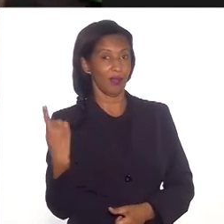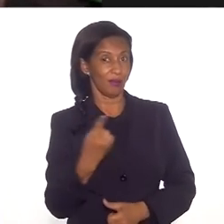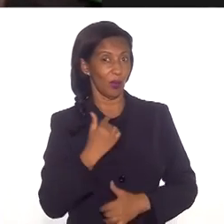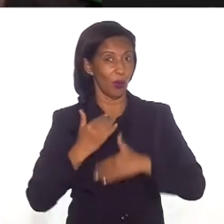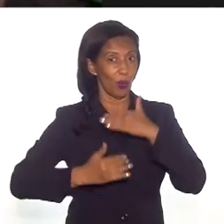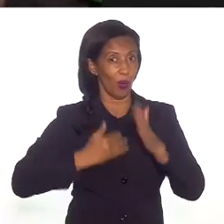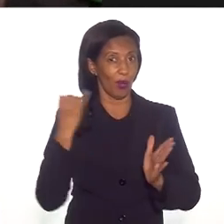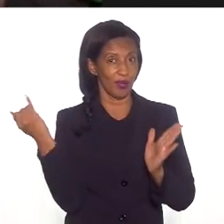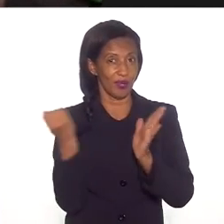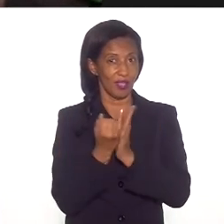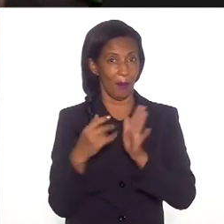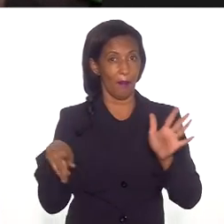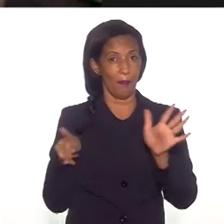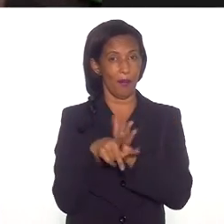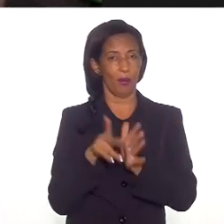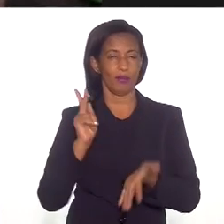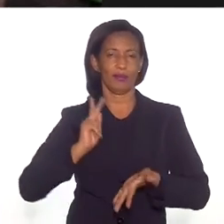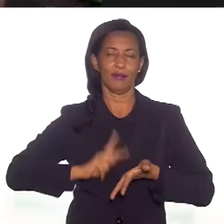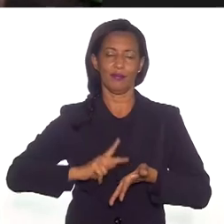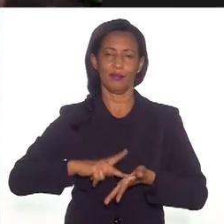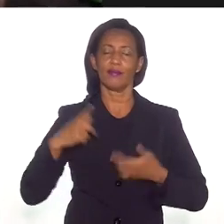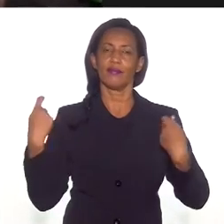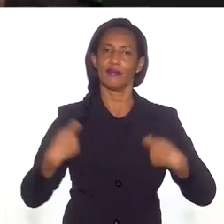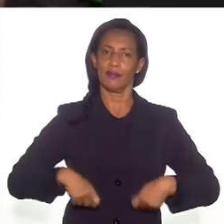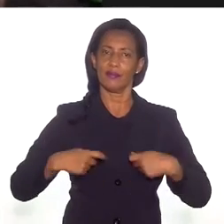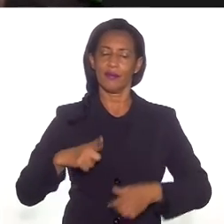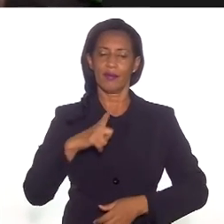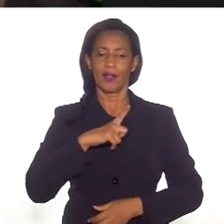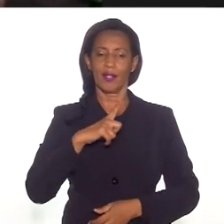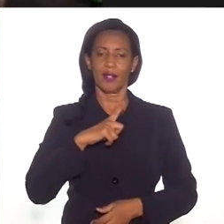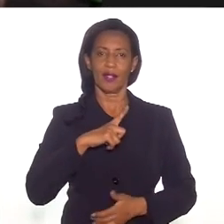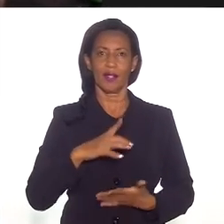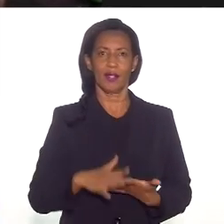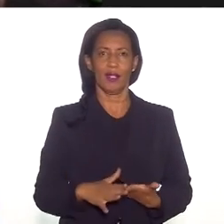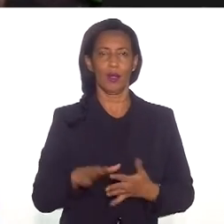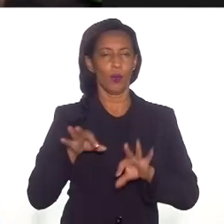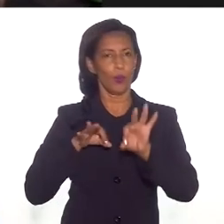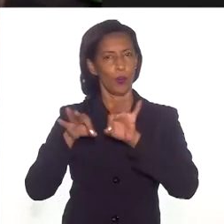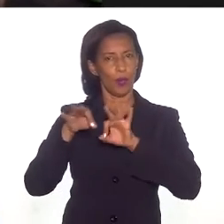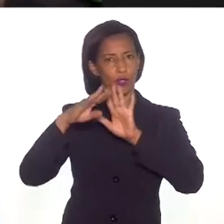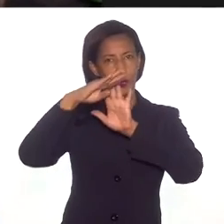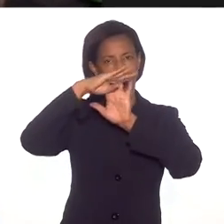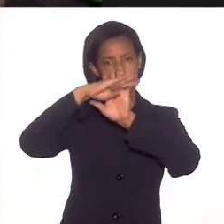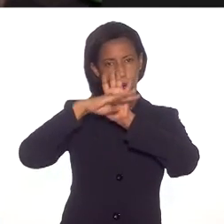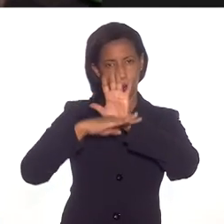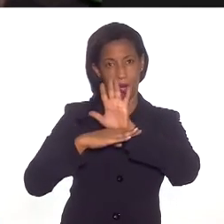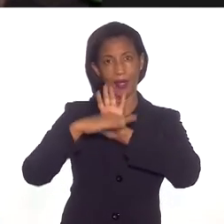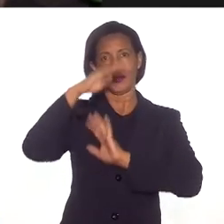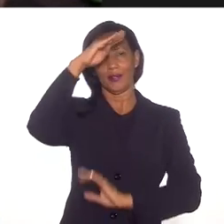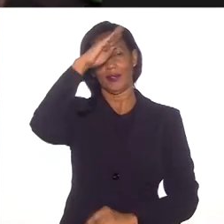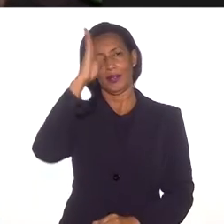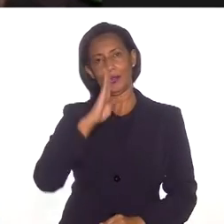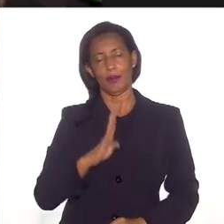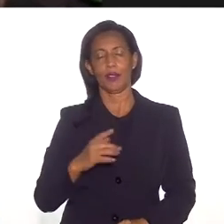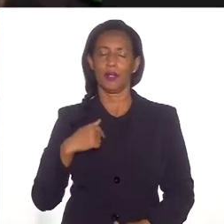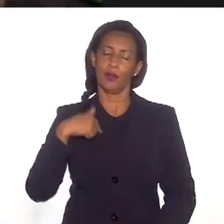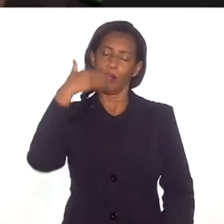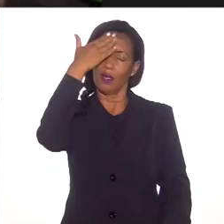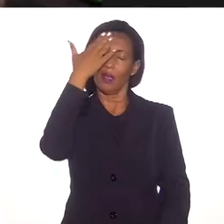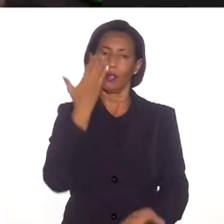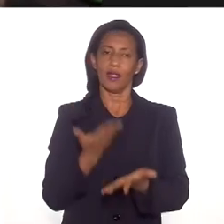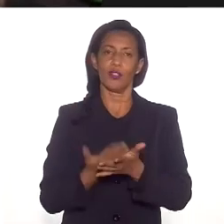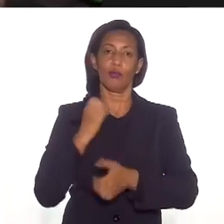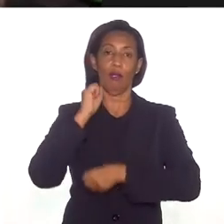identidade de fato. Nós precisamos ter um projeto de Brasil. E eu